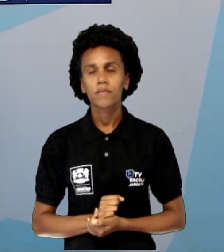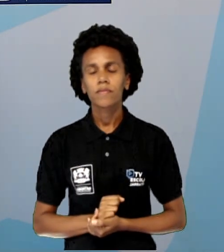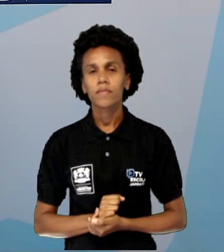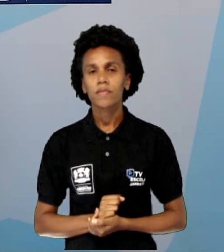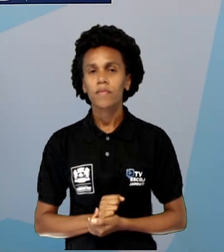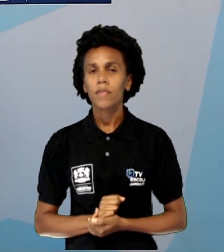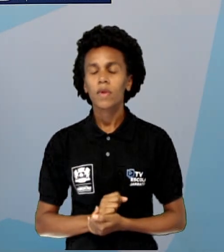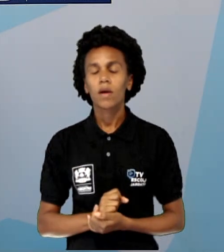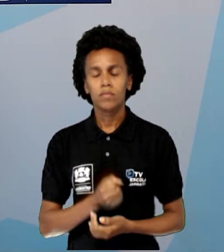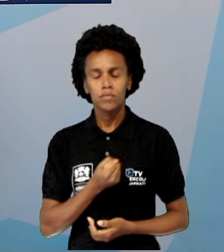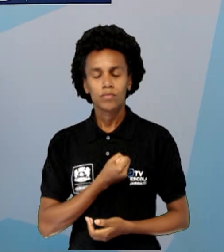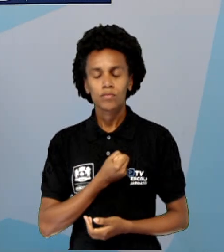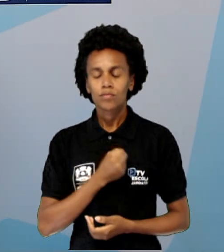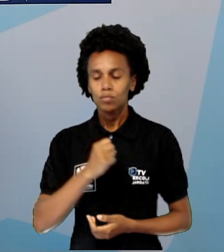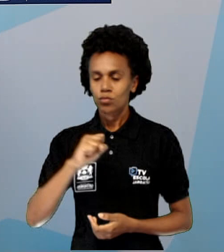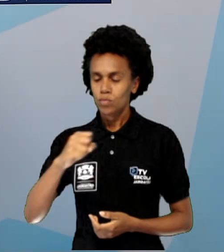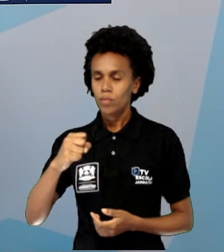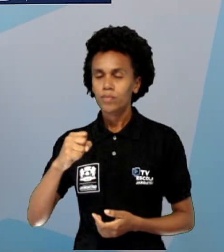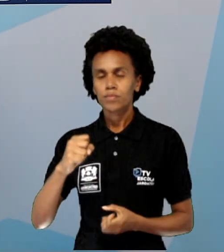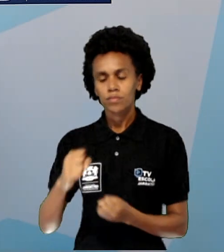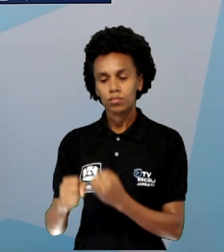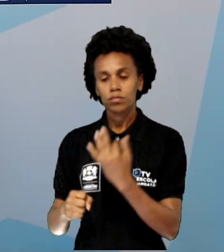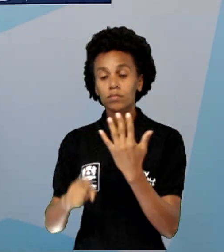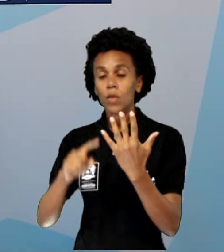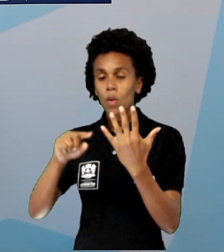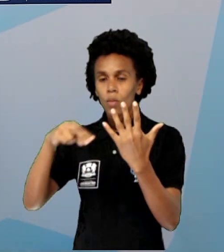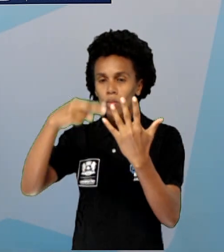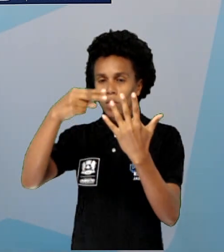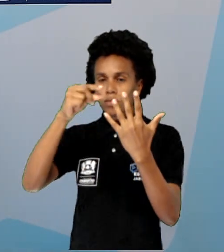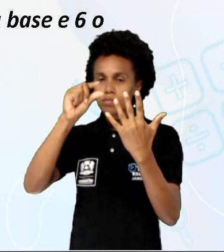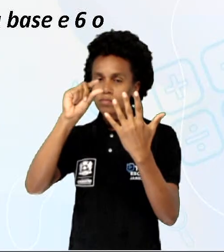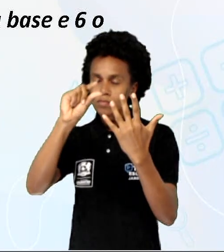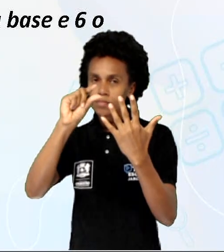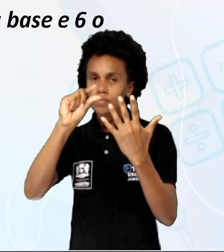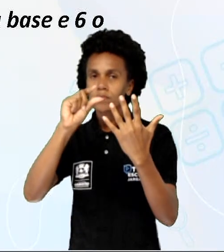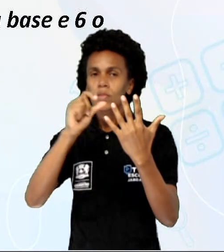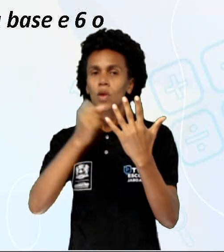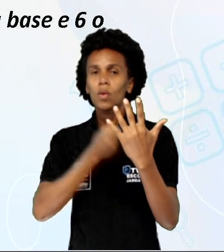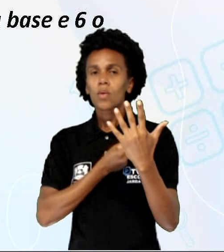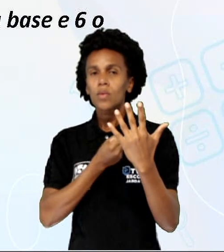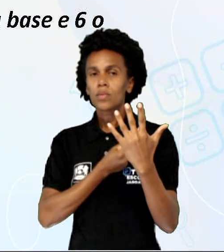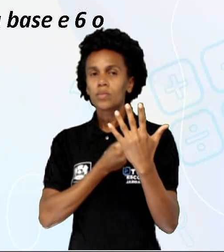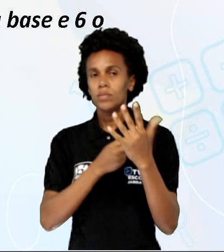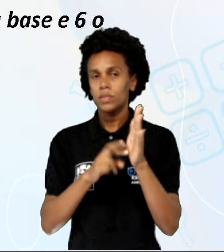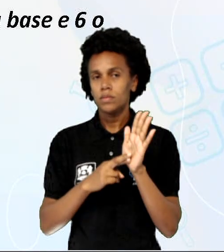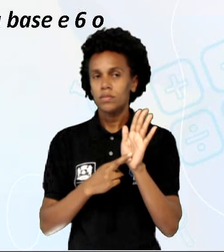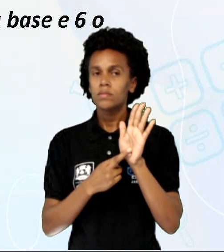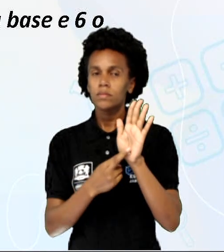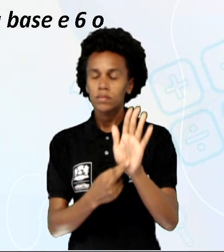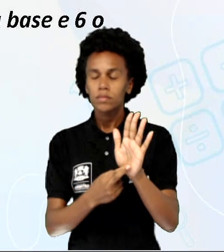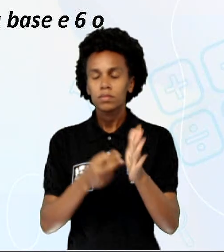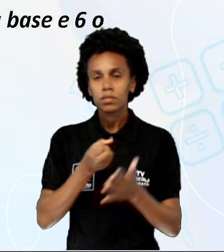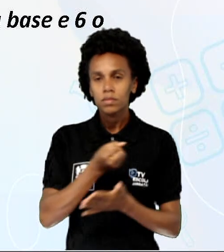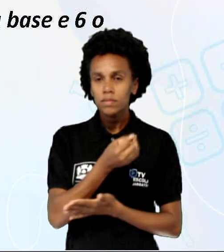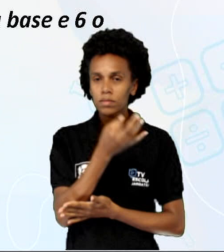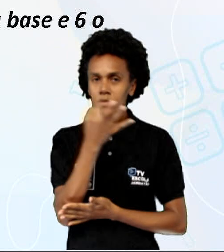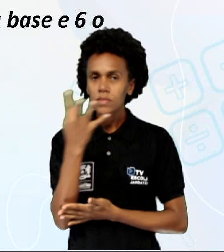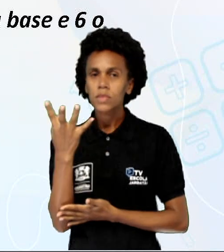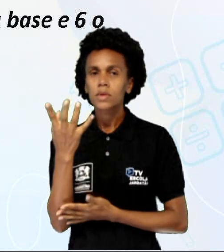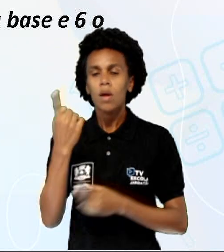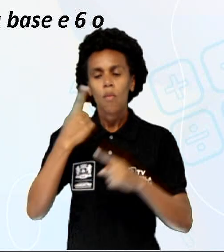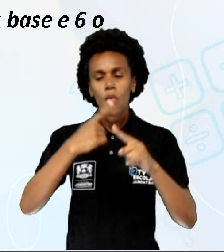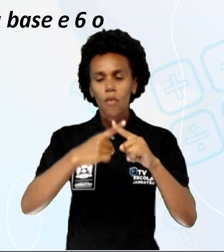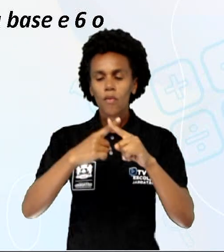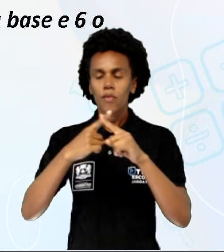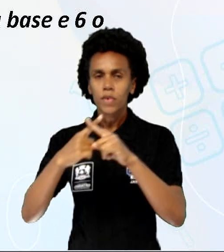expoente. Esse nome daí vai ser para esse número pequenininho que vai ficar representando a quantidade de vezes